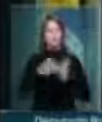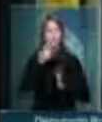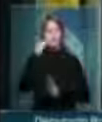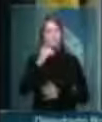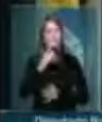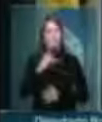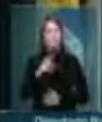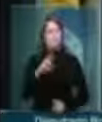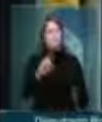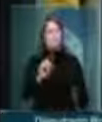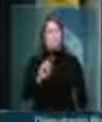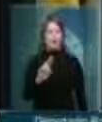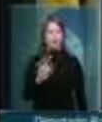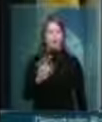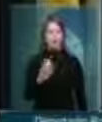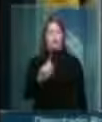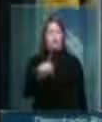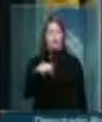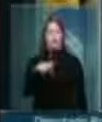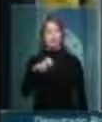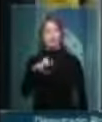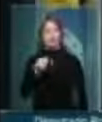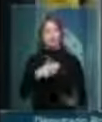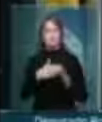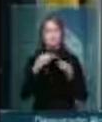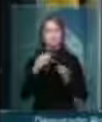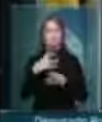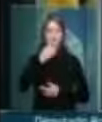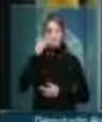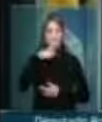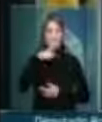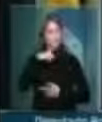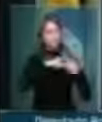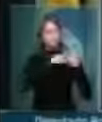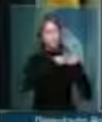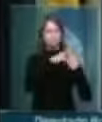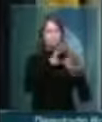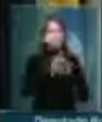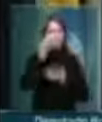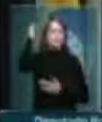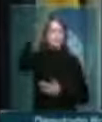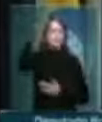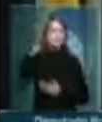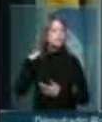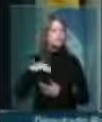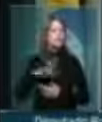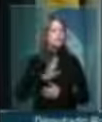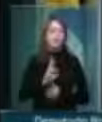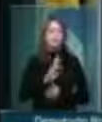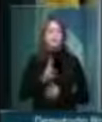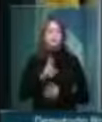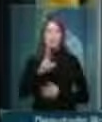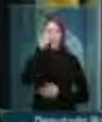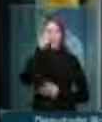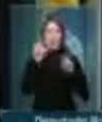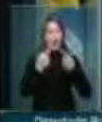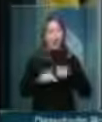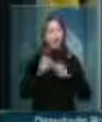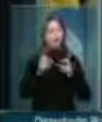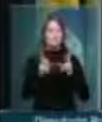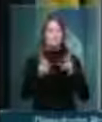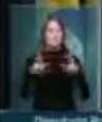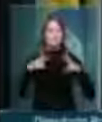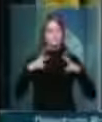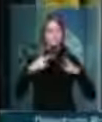Protógenes e convoco a todos os deputados que têm responsabilidades, não só aqueles que ficaram contra as privatizações,